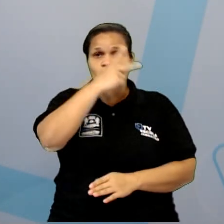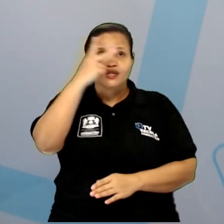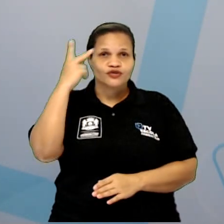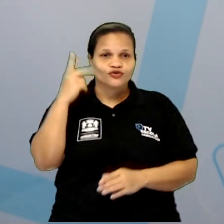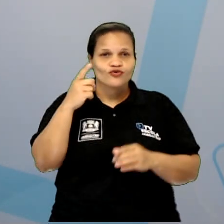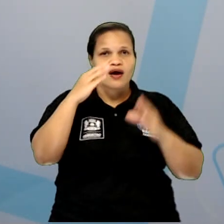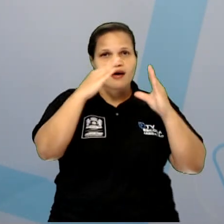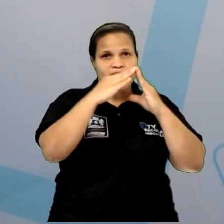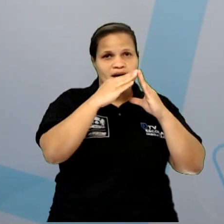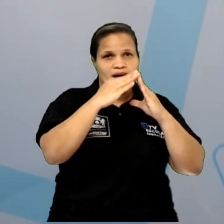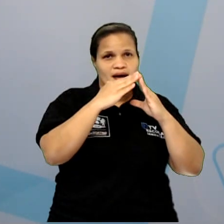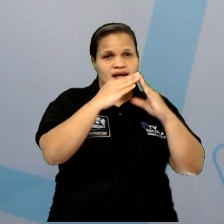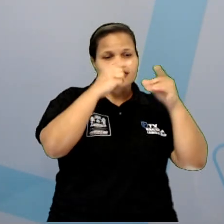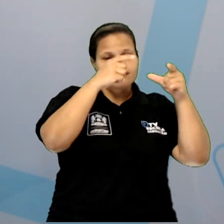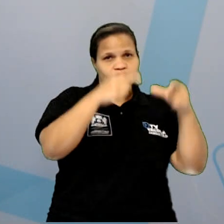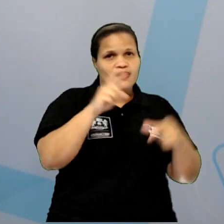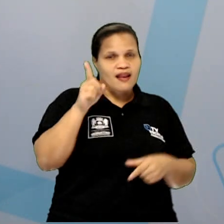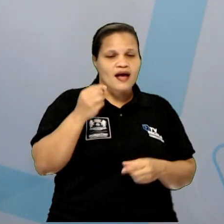município.